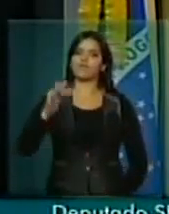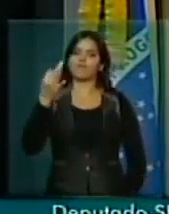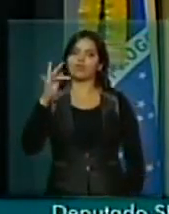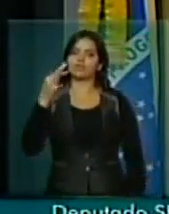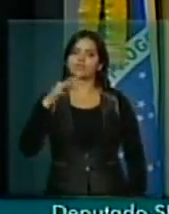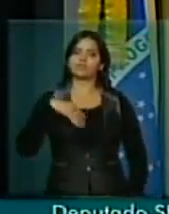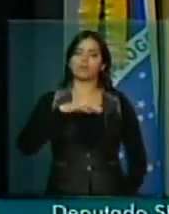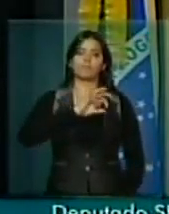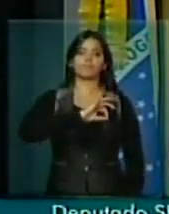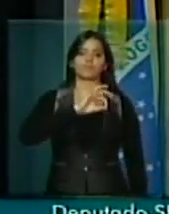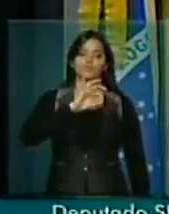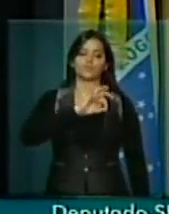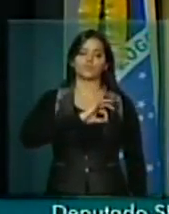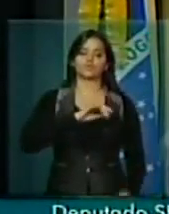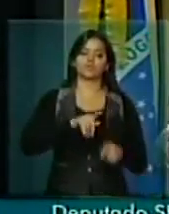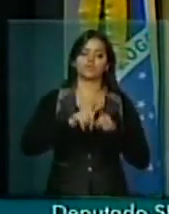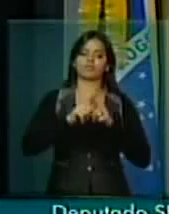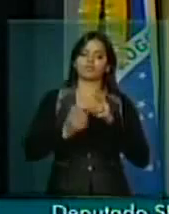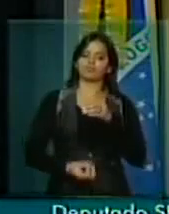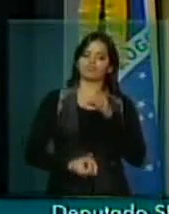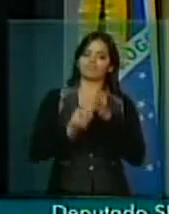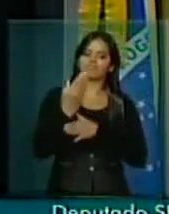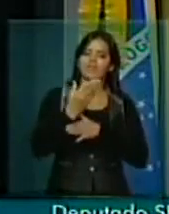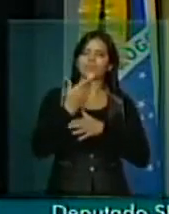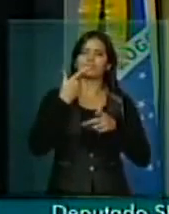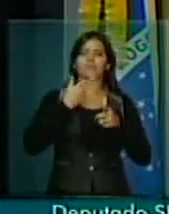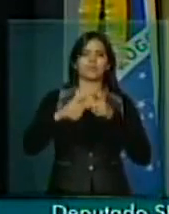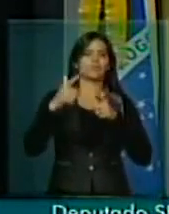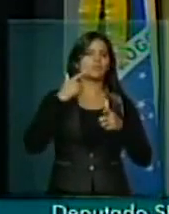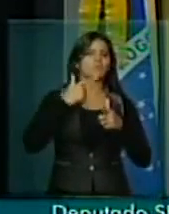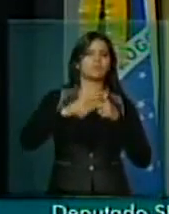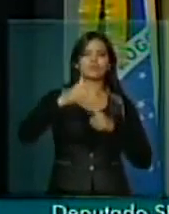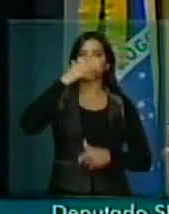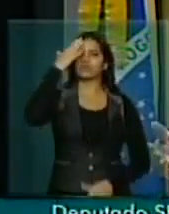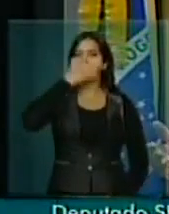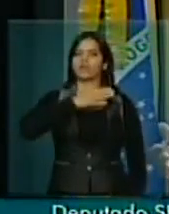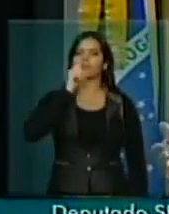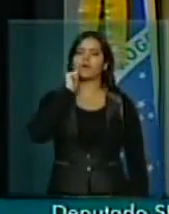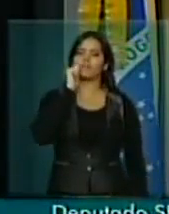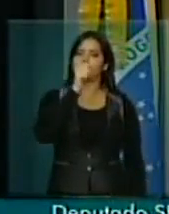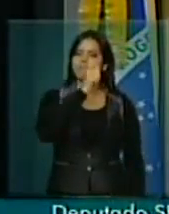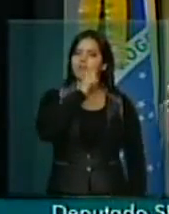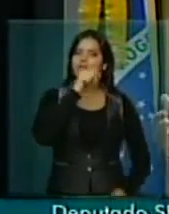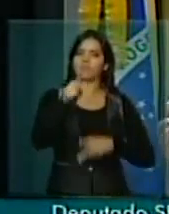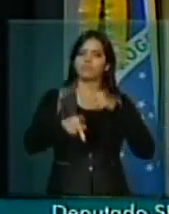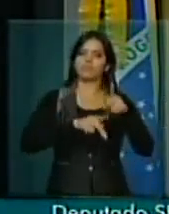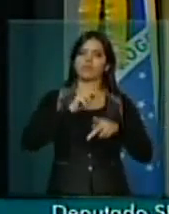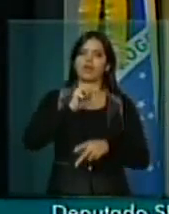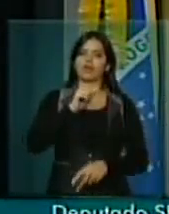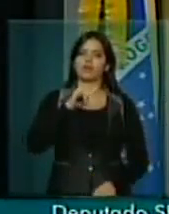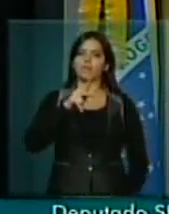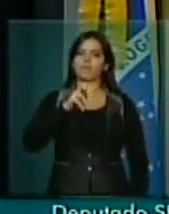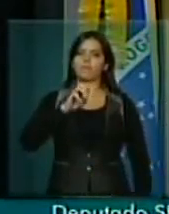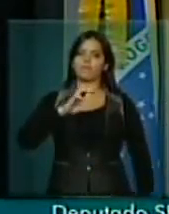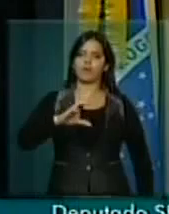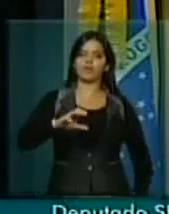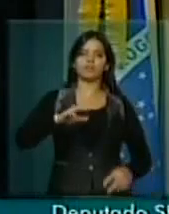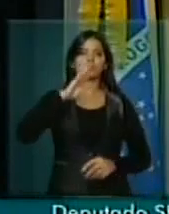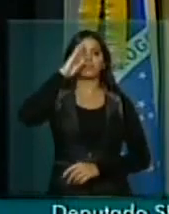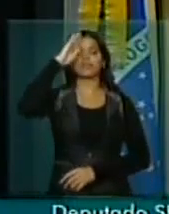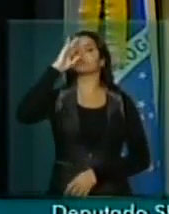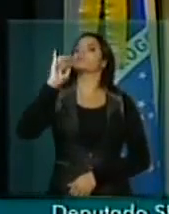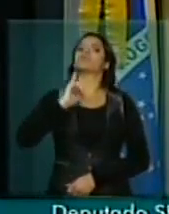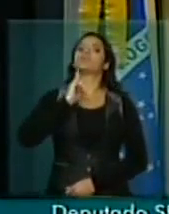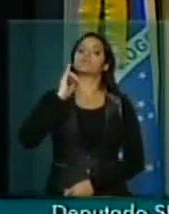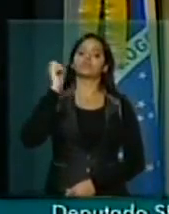e que tem gerado transtornos muito sérios para o Amapá, para o povo do Oiapoque principalmente e para o